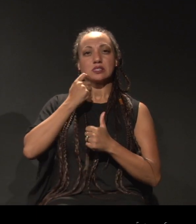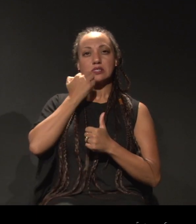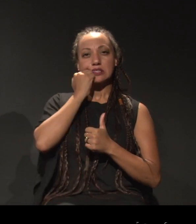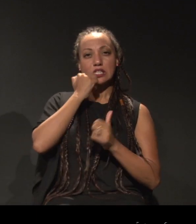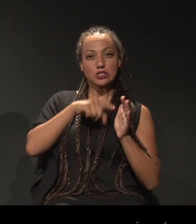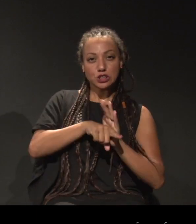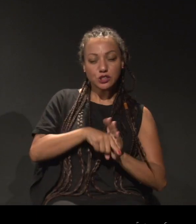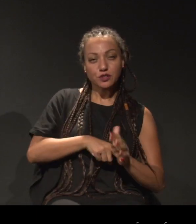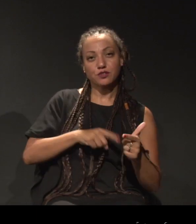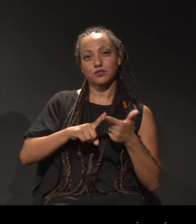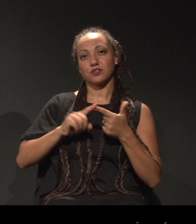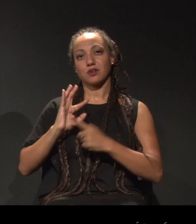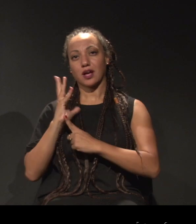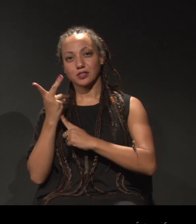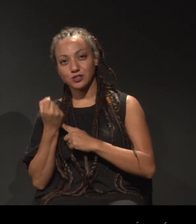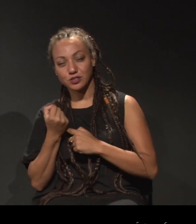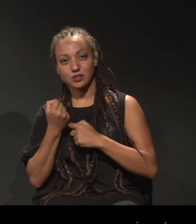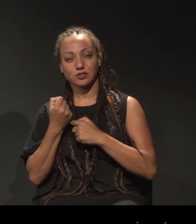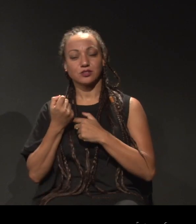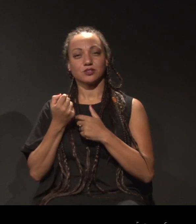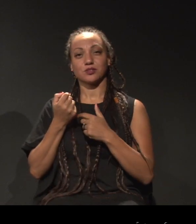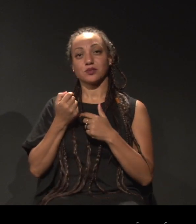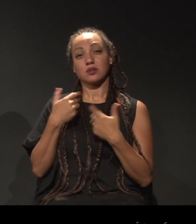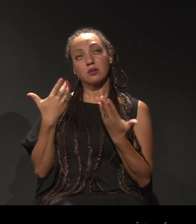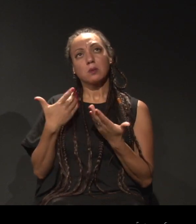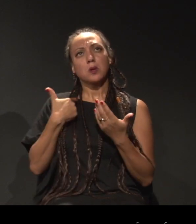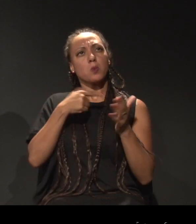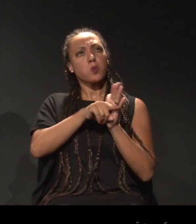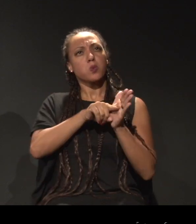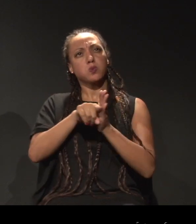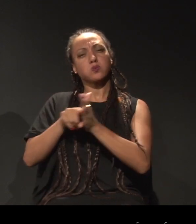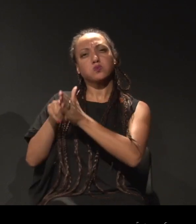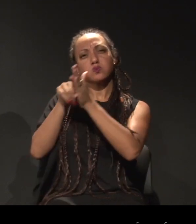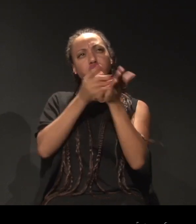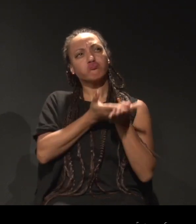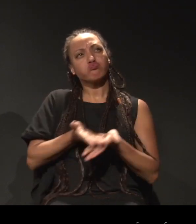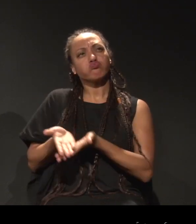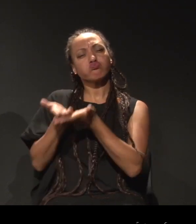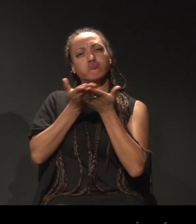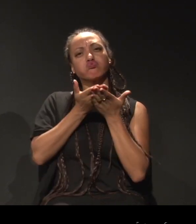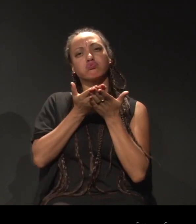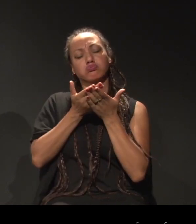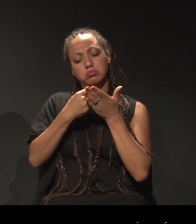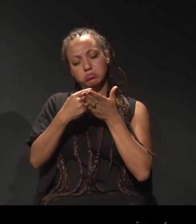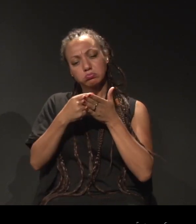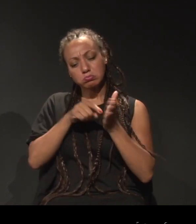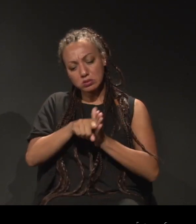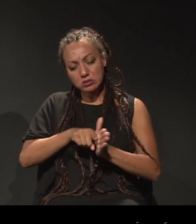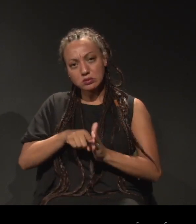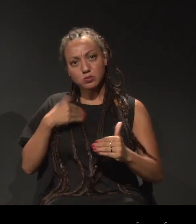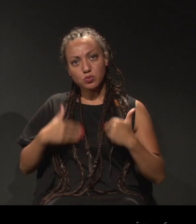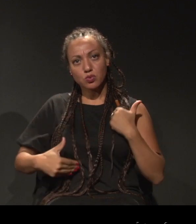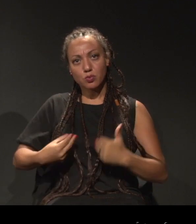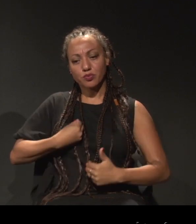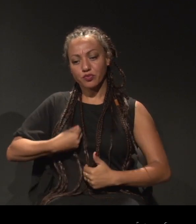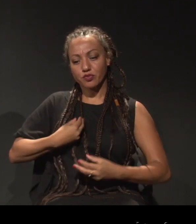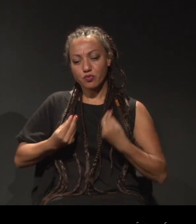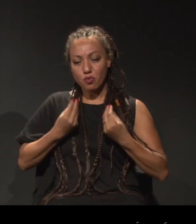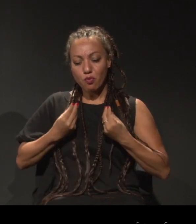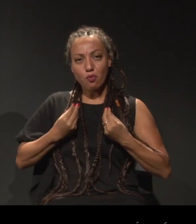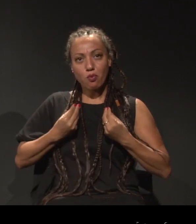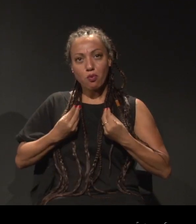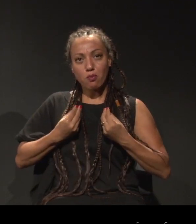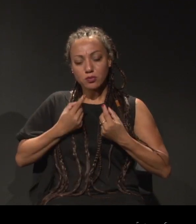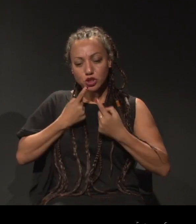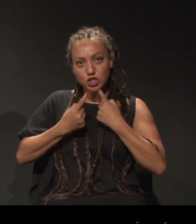trabalhando muito, estudando, pesquisando todo um processo do corpo vivo, do diálogo do